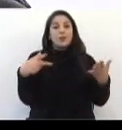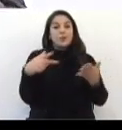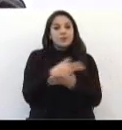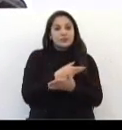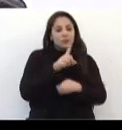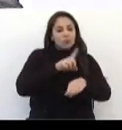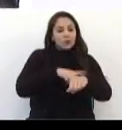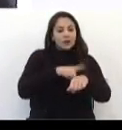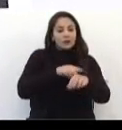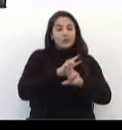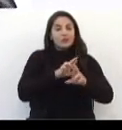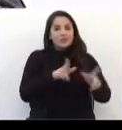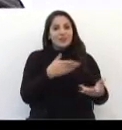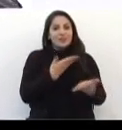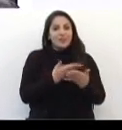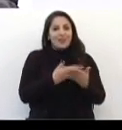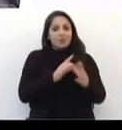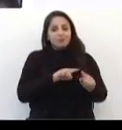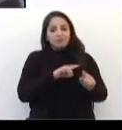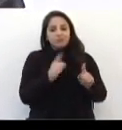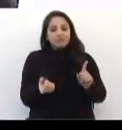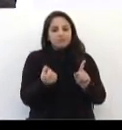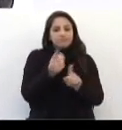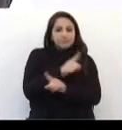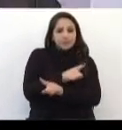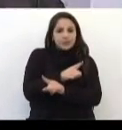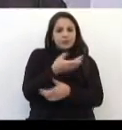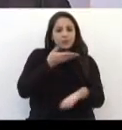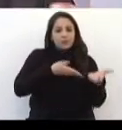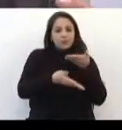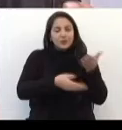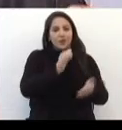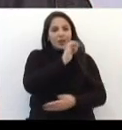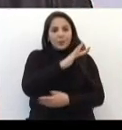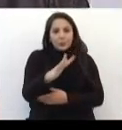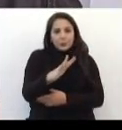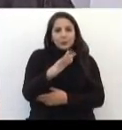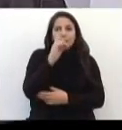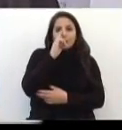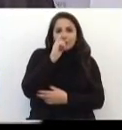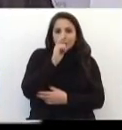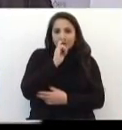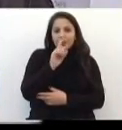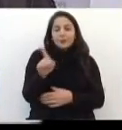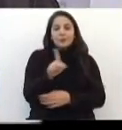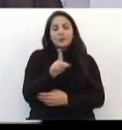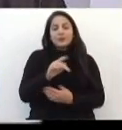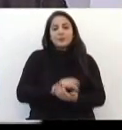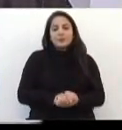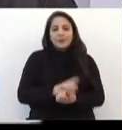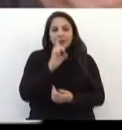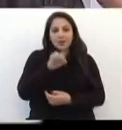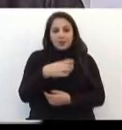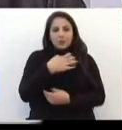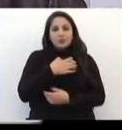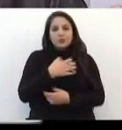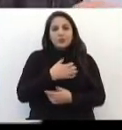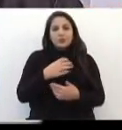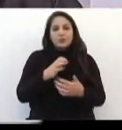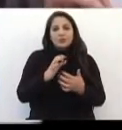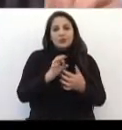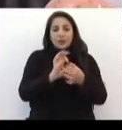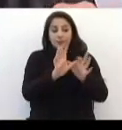Envolvendo os alunos, pais e professores Essa é uma ferramenta que permita que a escola faça projetos